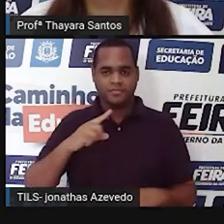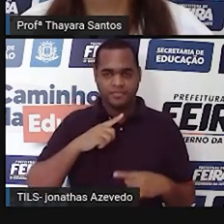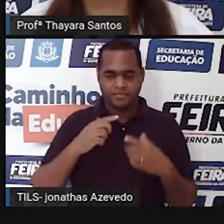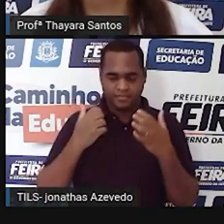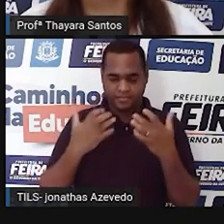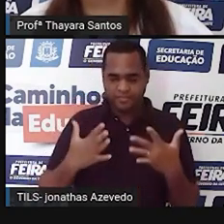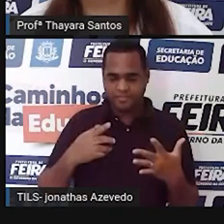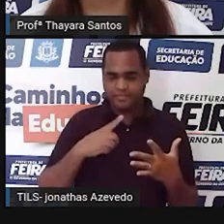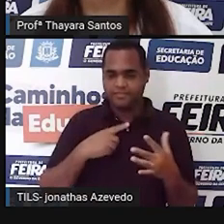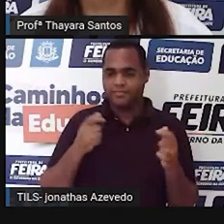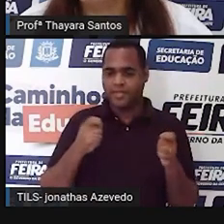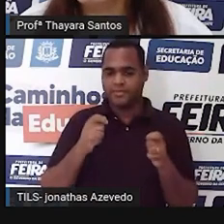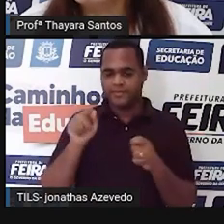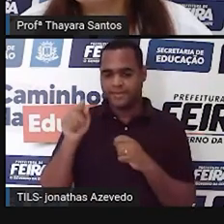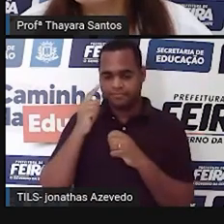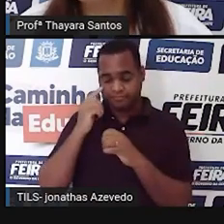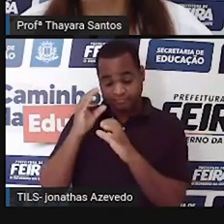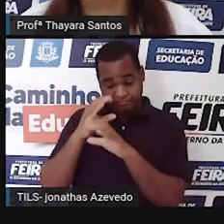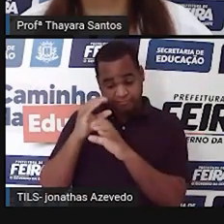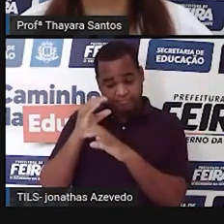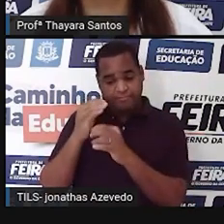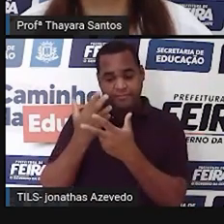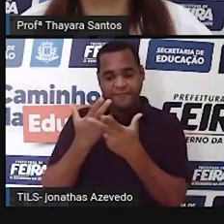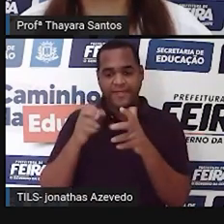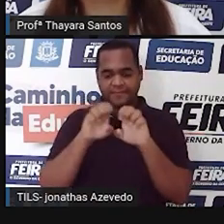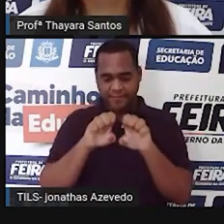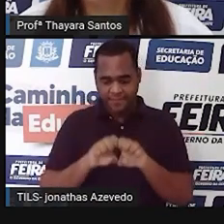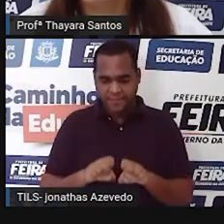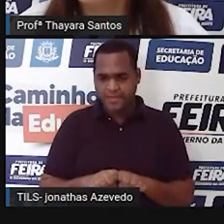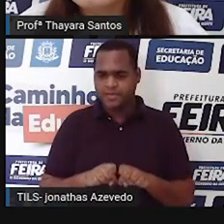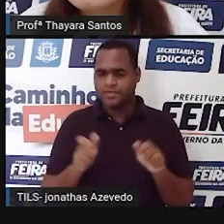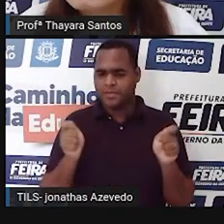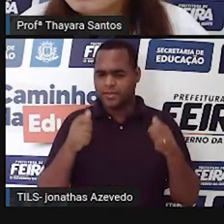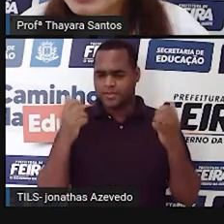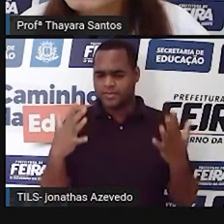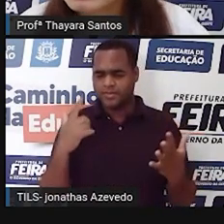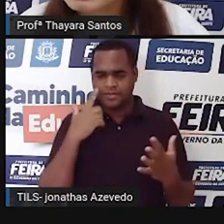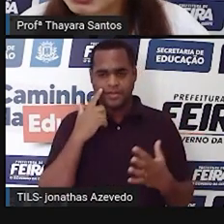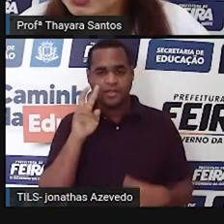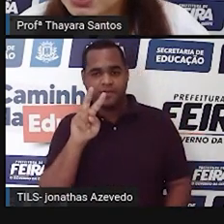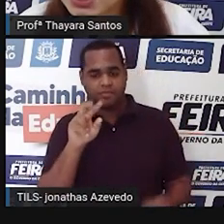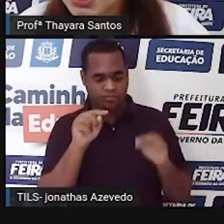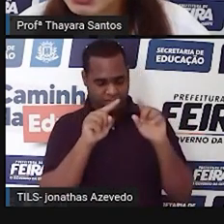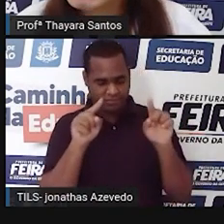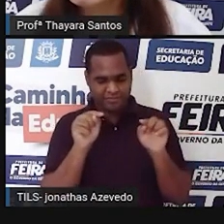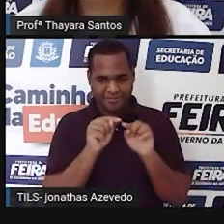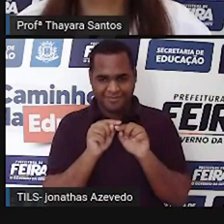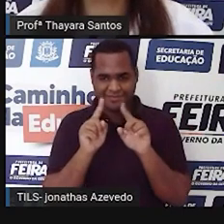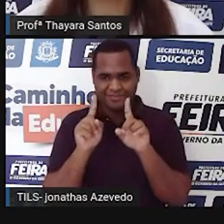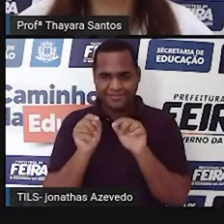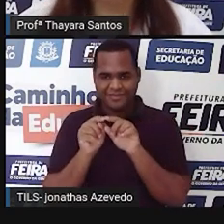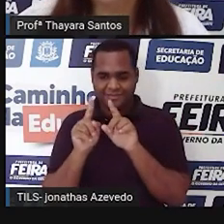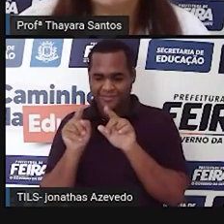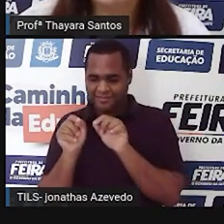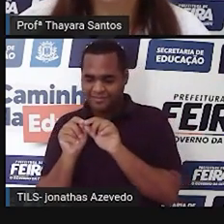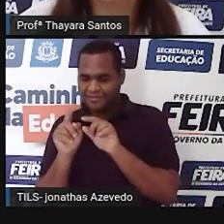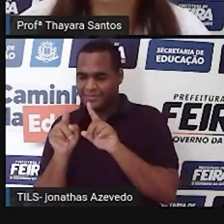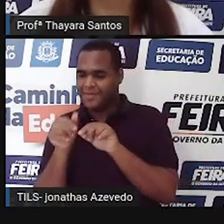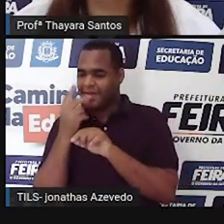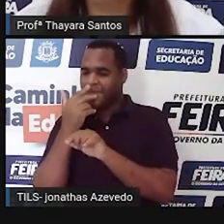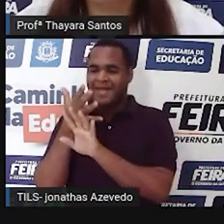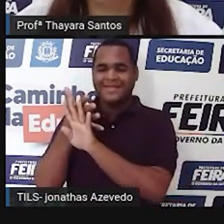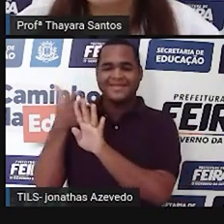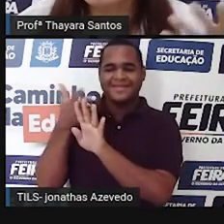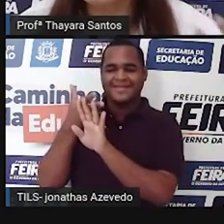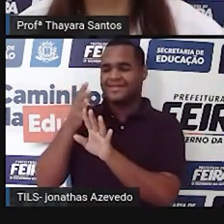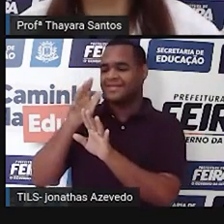a gente pudesse dar um zoom, ele viu essas estruturas aqui. E ele viu esses quadradinhos que ele achou parecidos